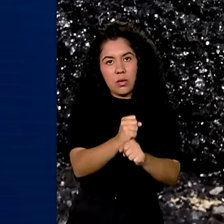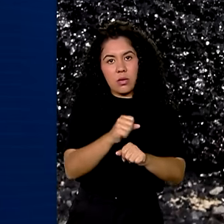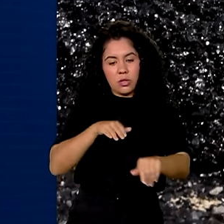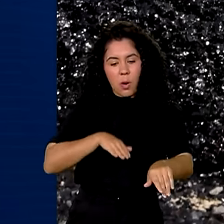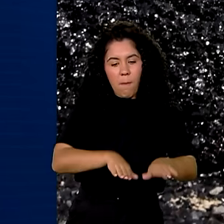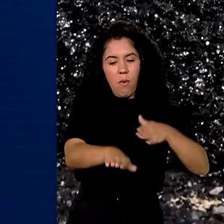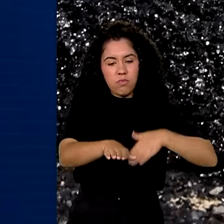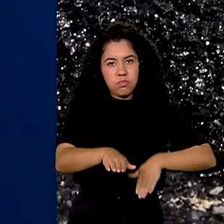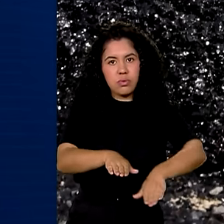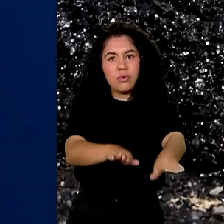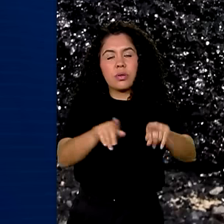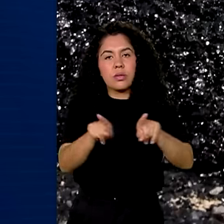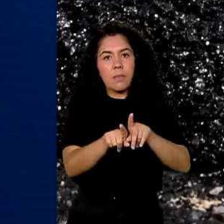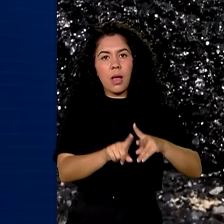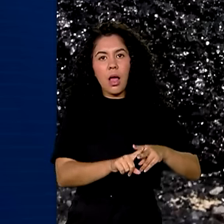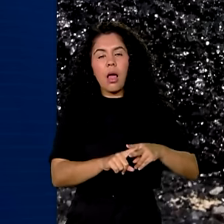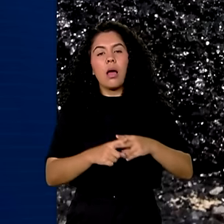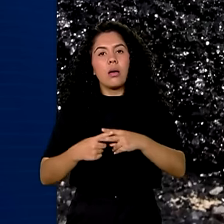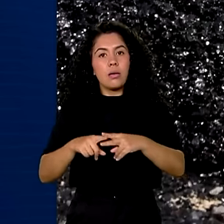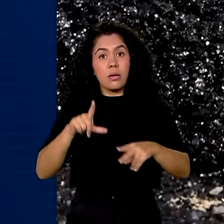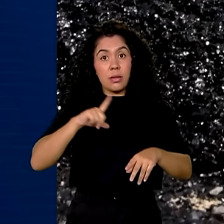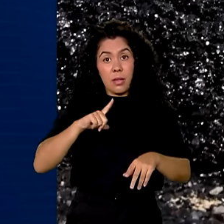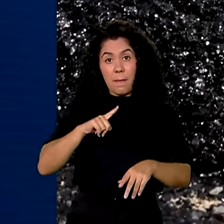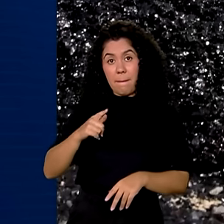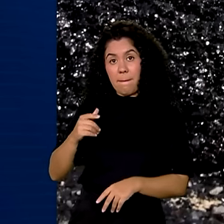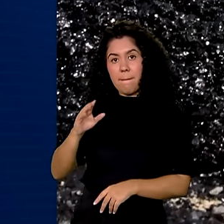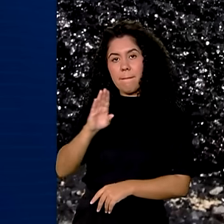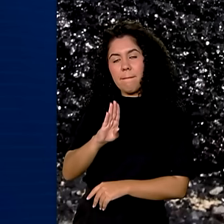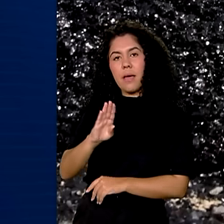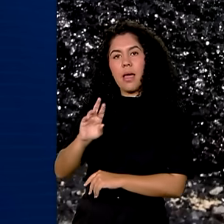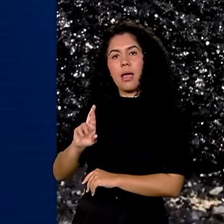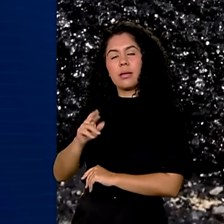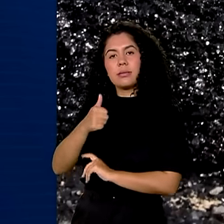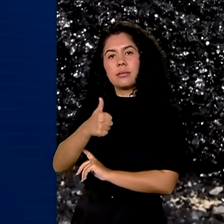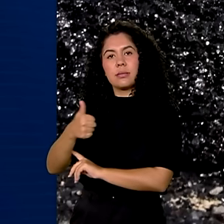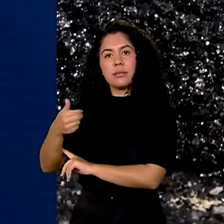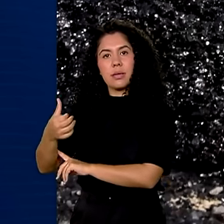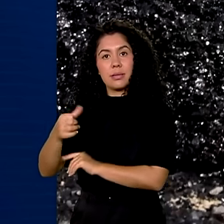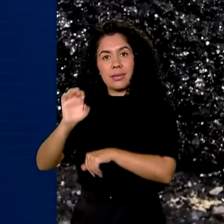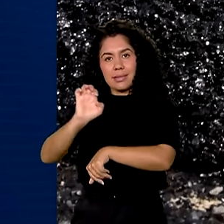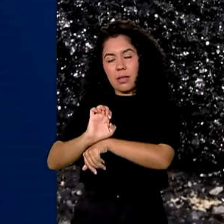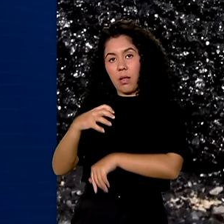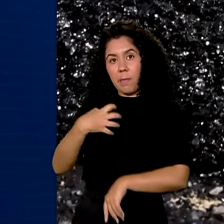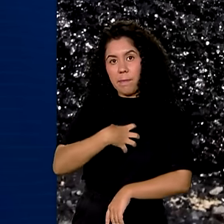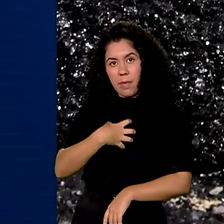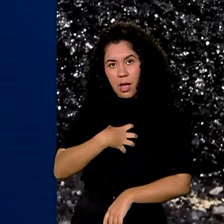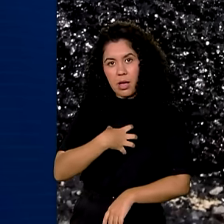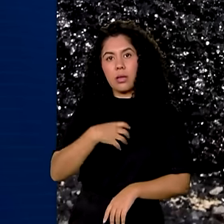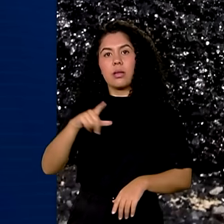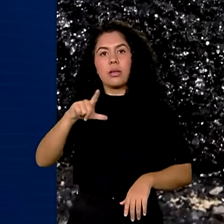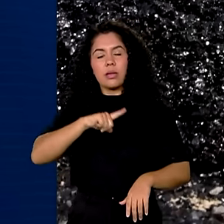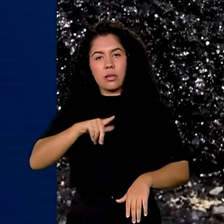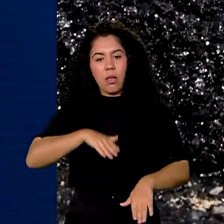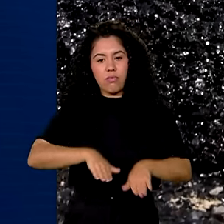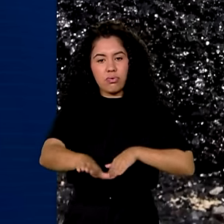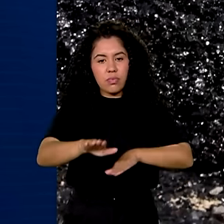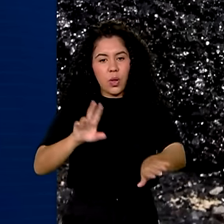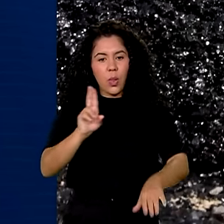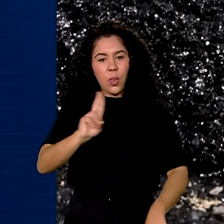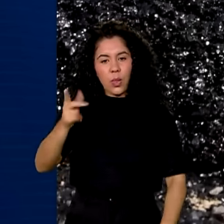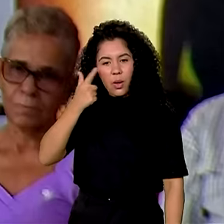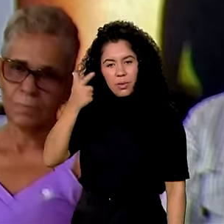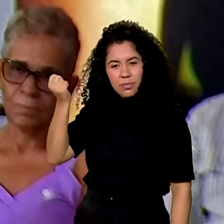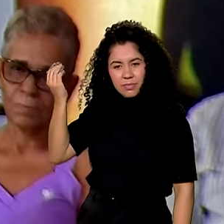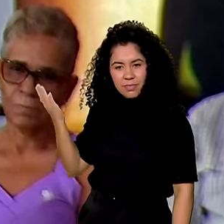e adequação da capacidade da BR-116 na Bahia, no trecho entre os municípios de Teofilândia e Santa